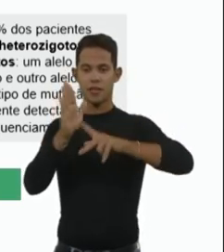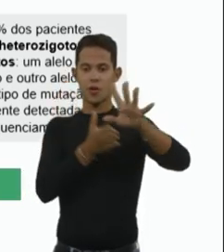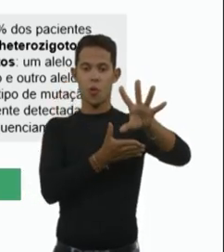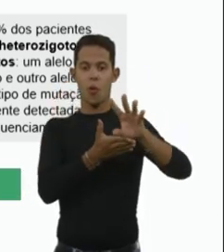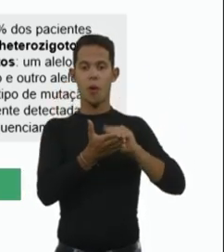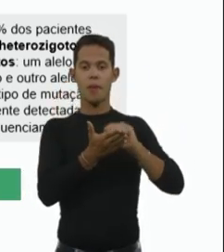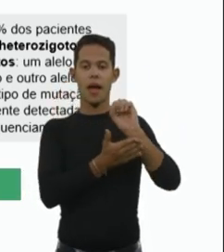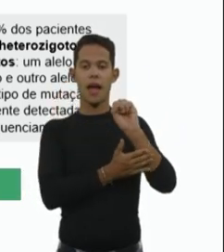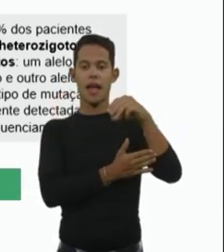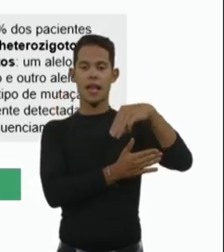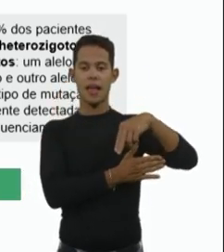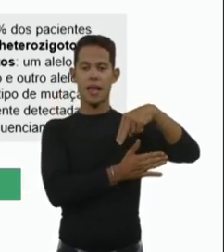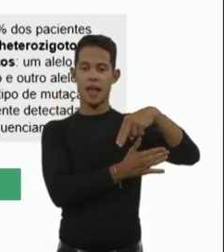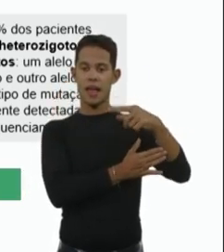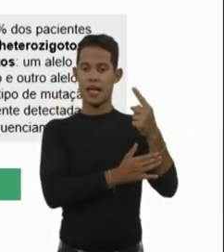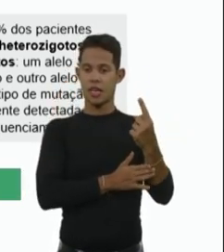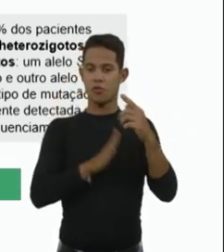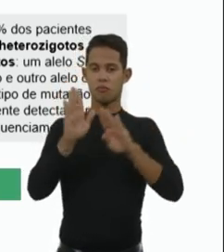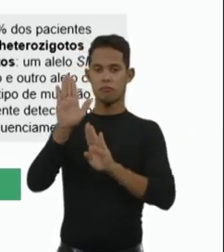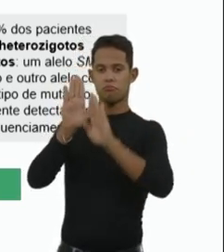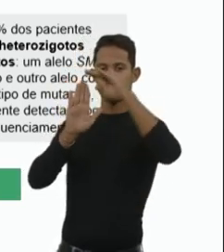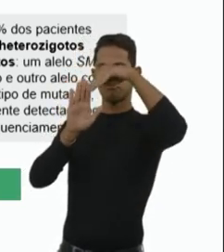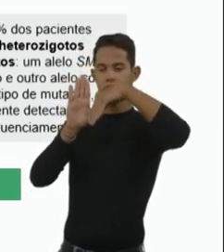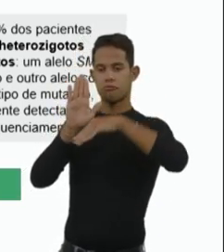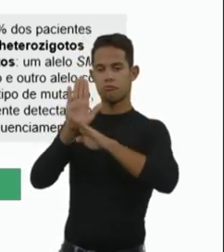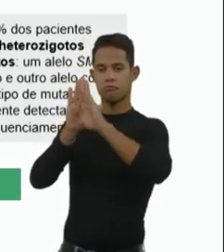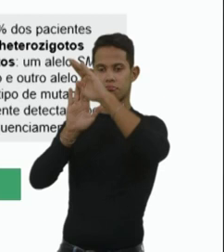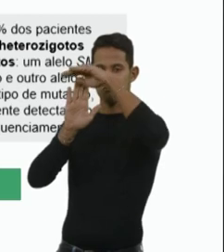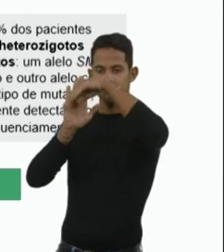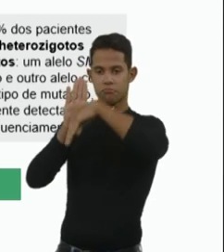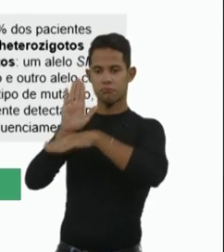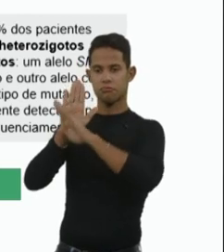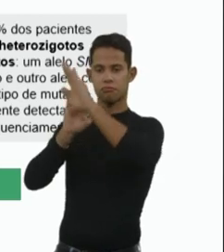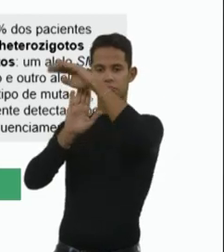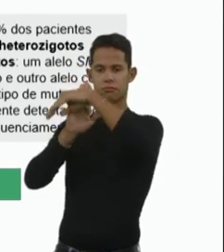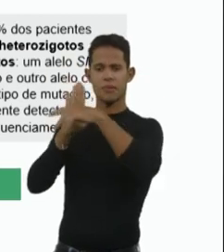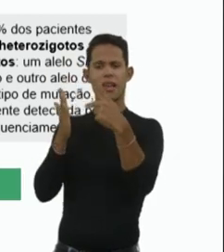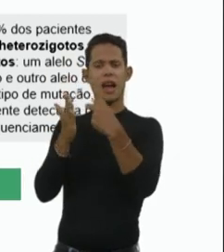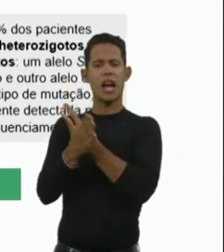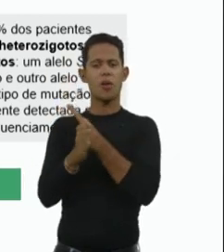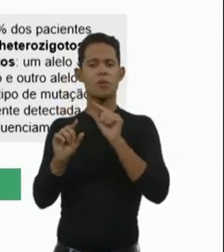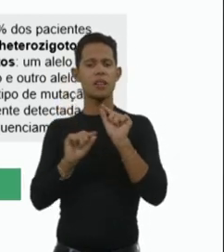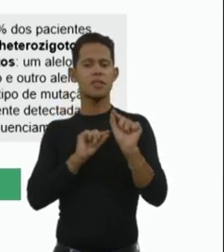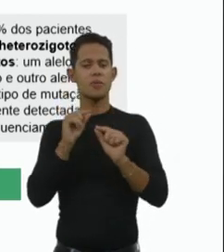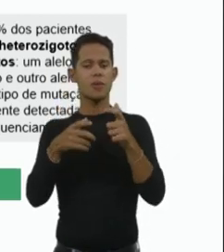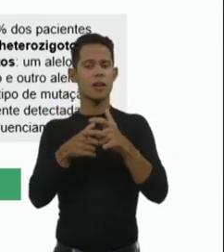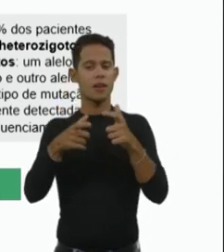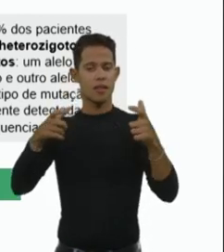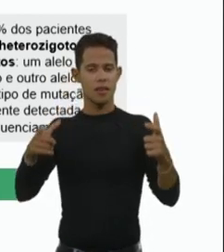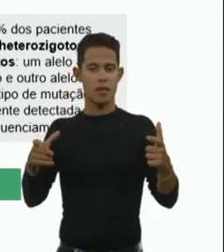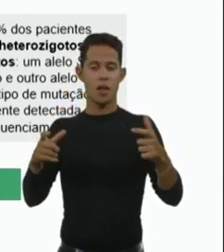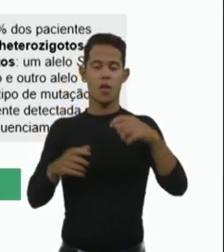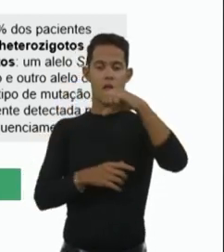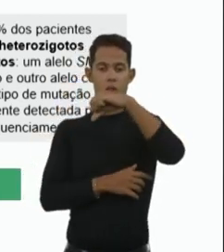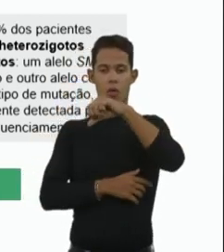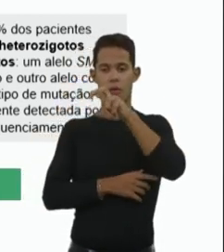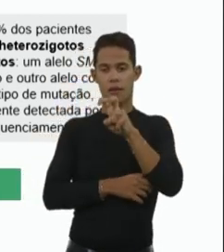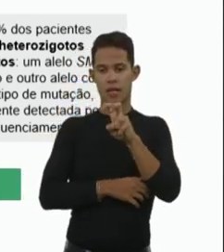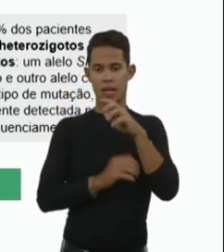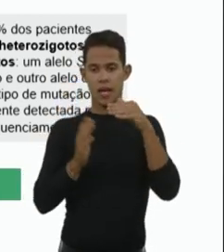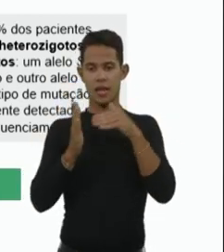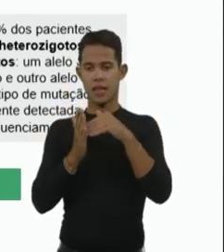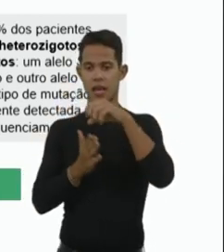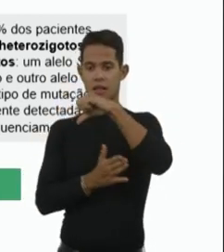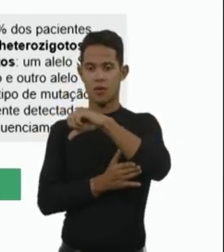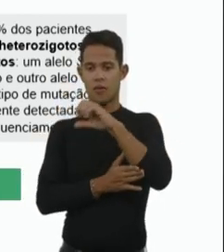SMN1. Então, o que acontece na grande maioria das vezes? Então, em 95% a 98% das